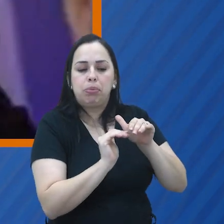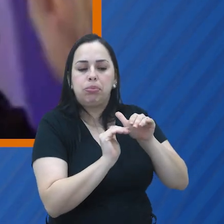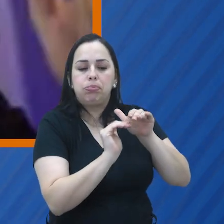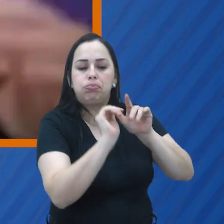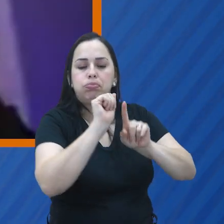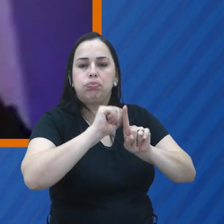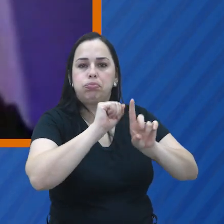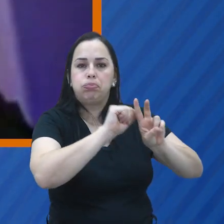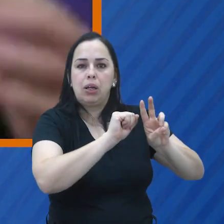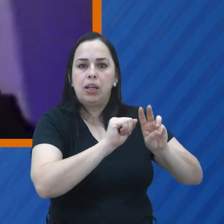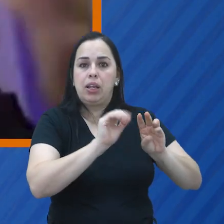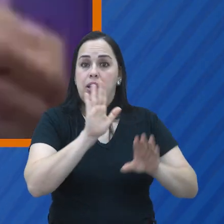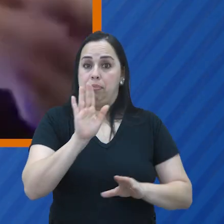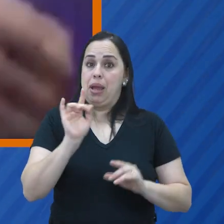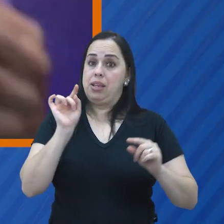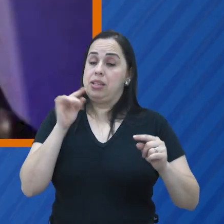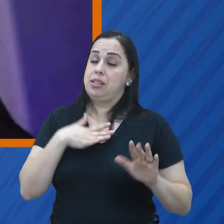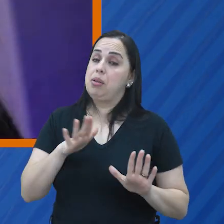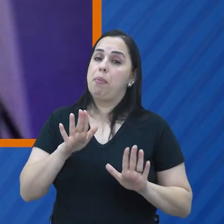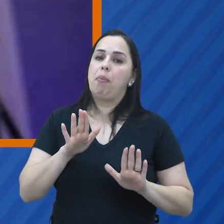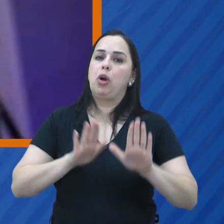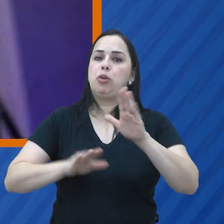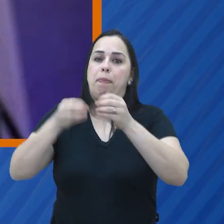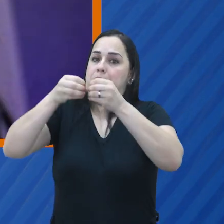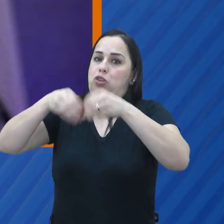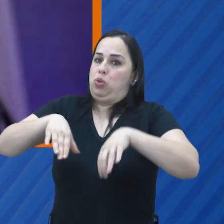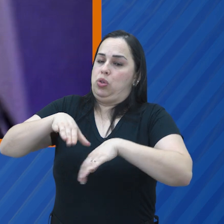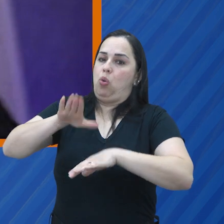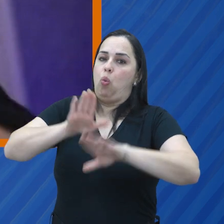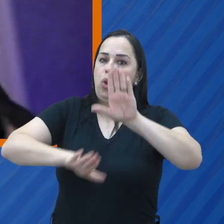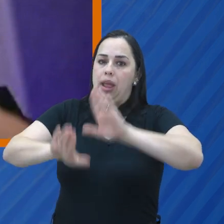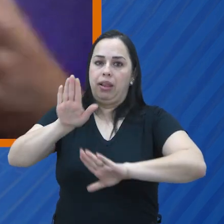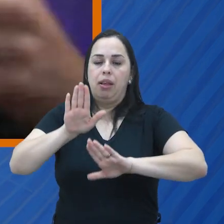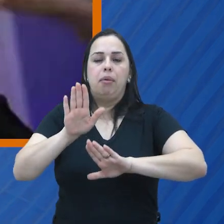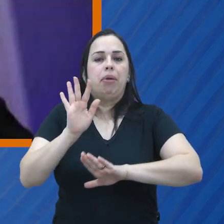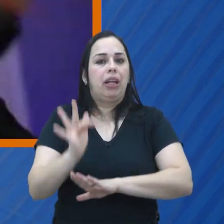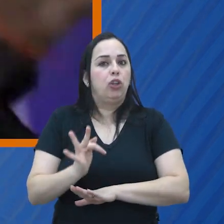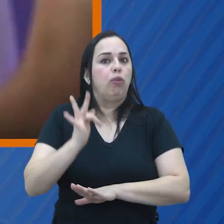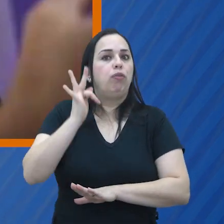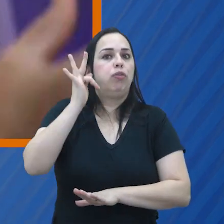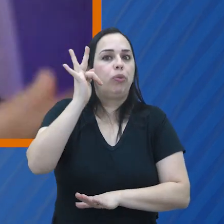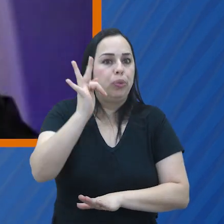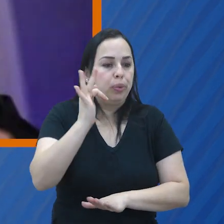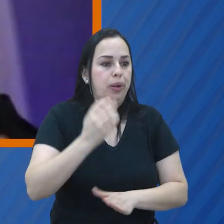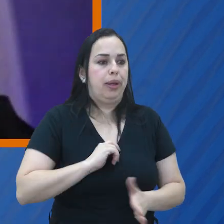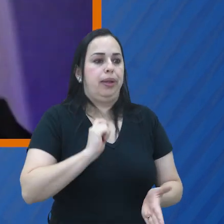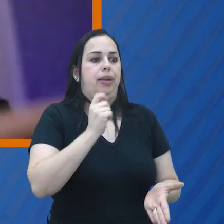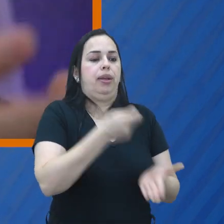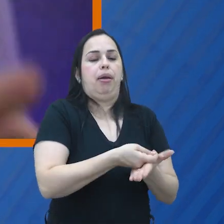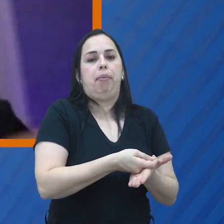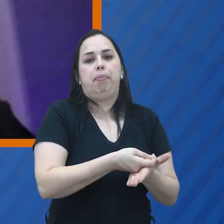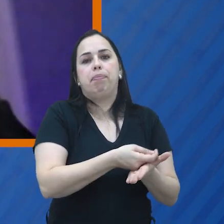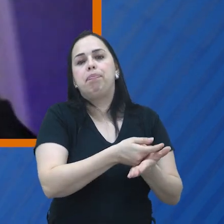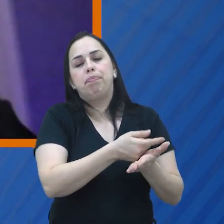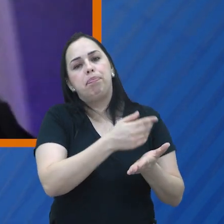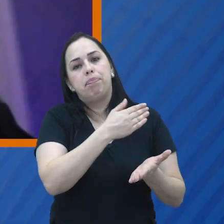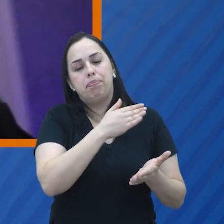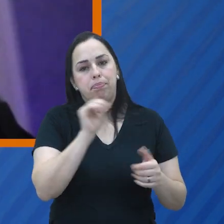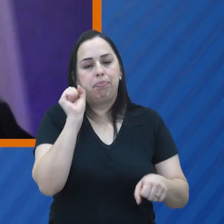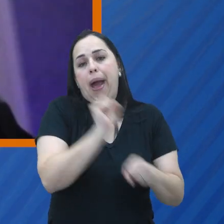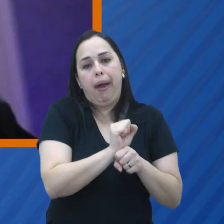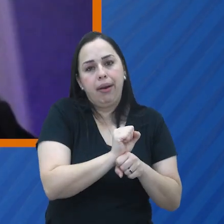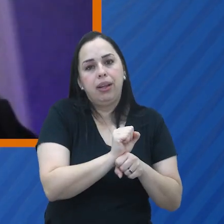encaixar no teu orçamento de um modo que não te comprometa, para que você não tenha que eventualmente parar de pagar disso em qualquer coisa,